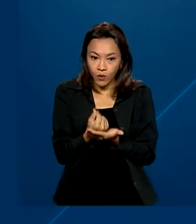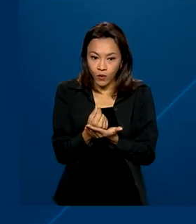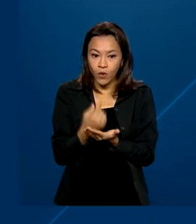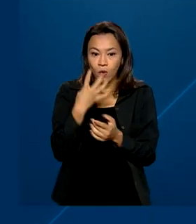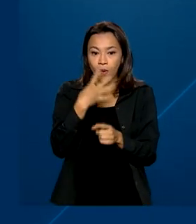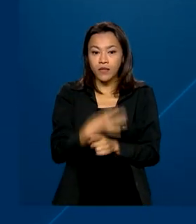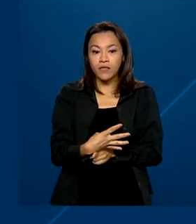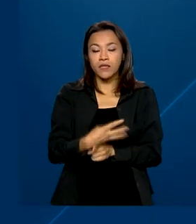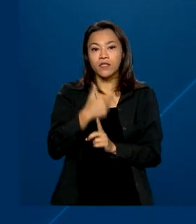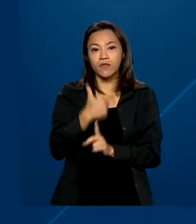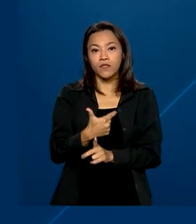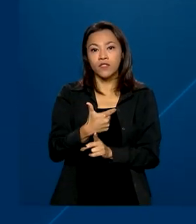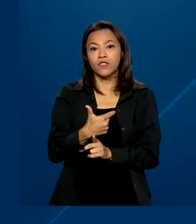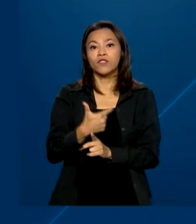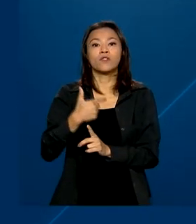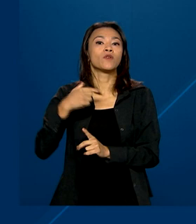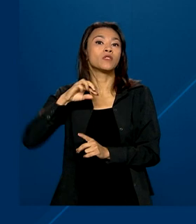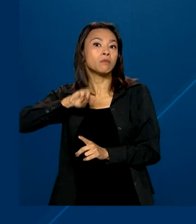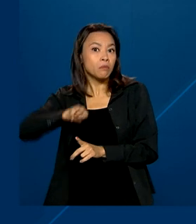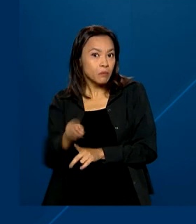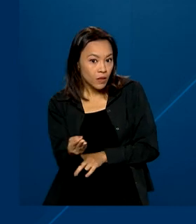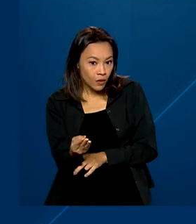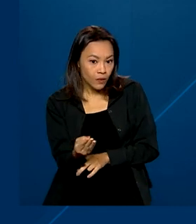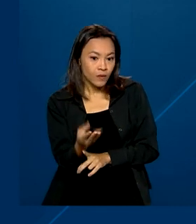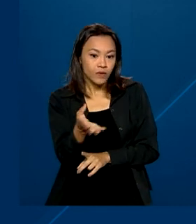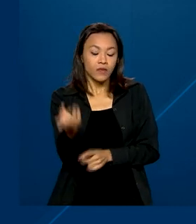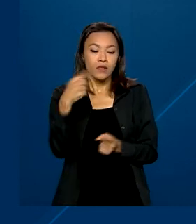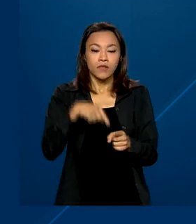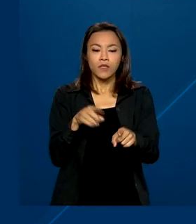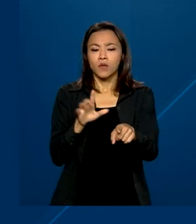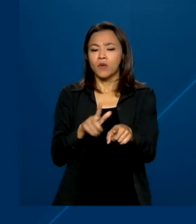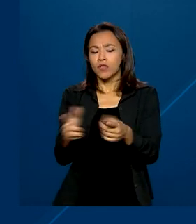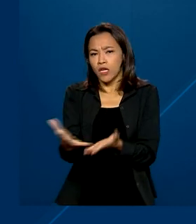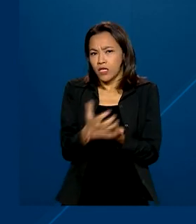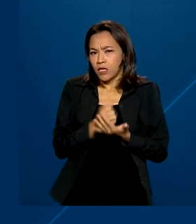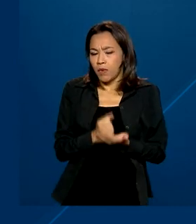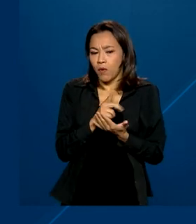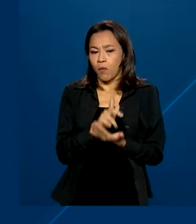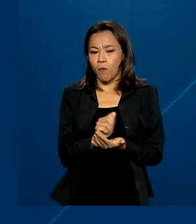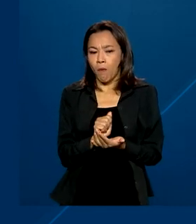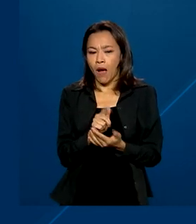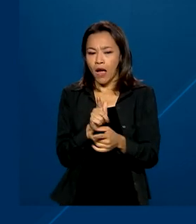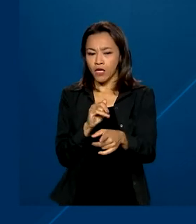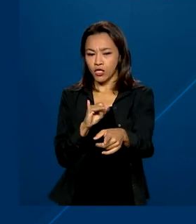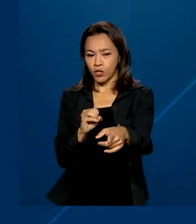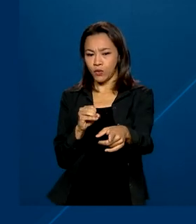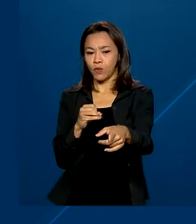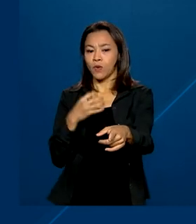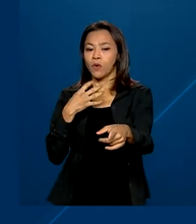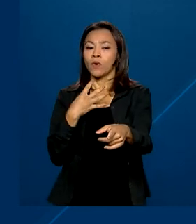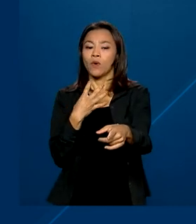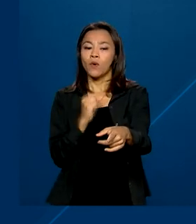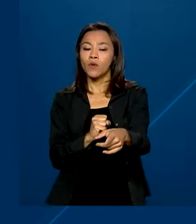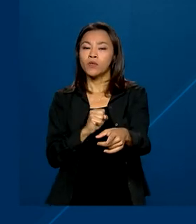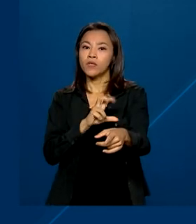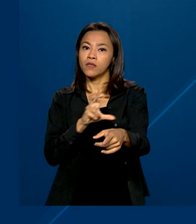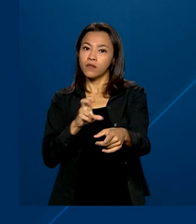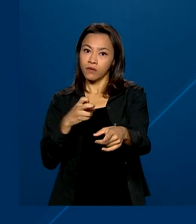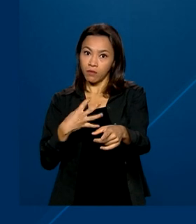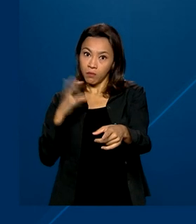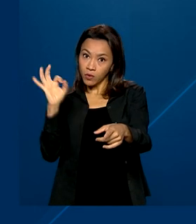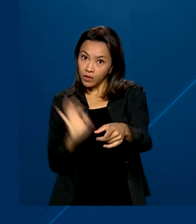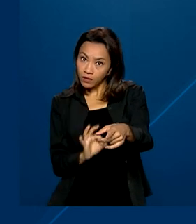milhões e 400 mil reais, um ágio médio de 854% em relação às propostas mínimas